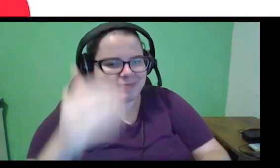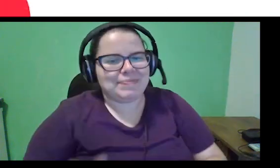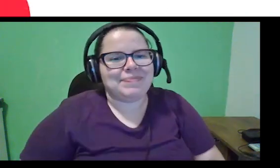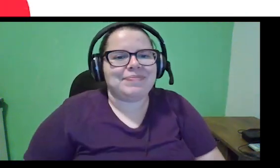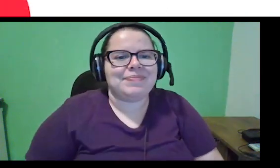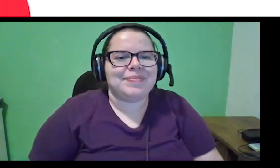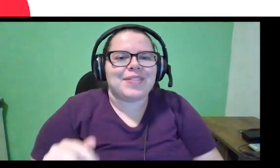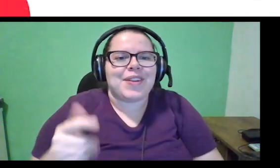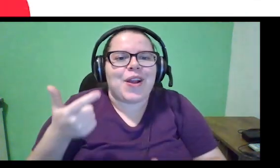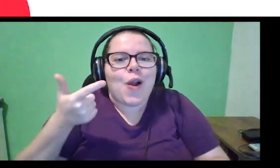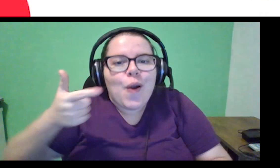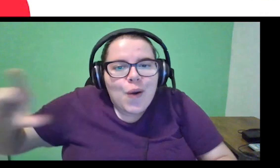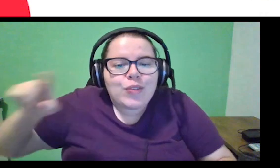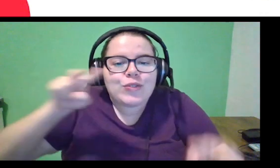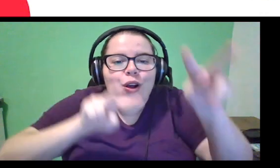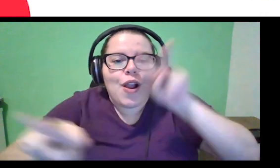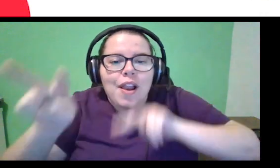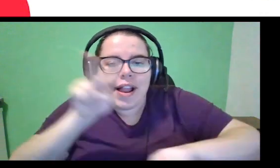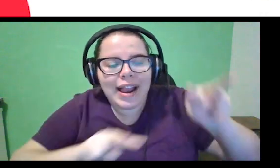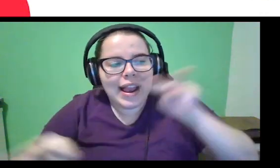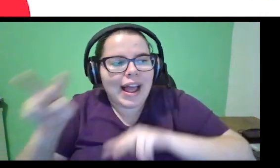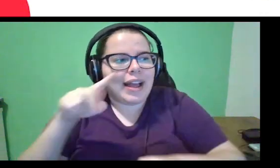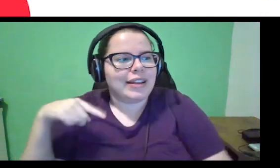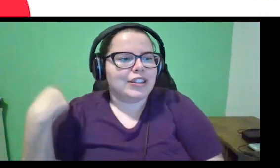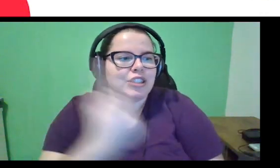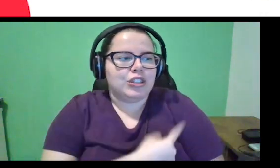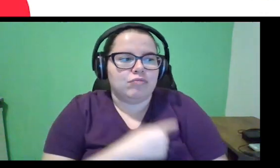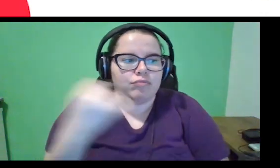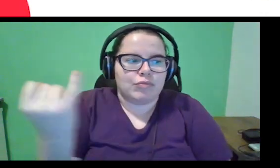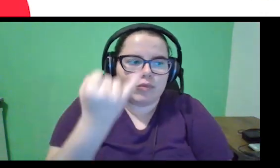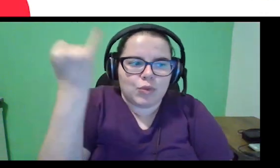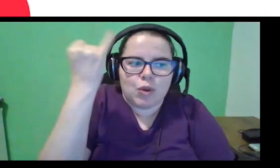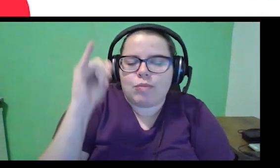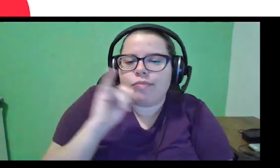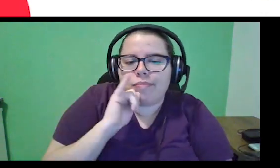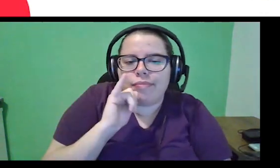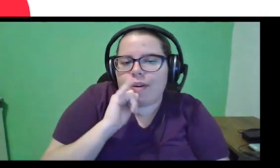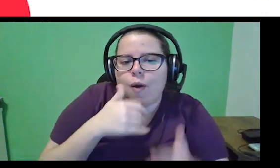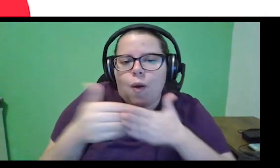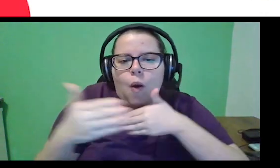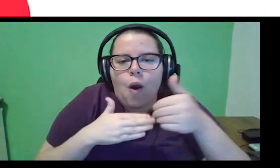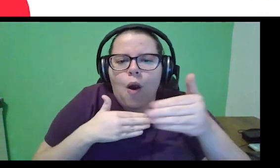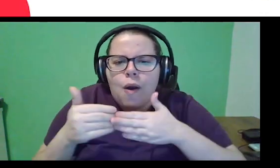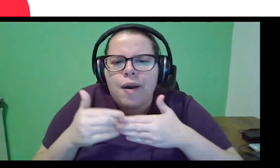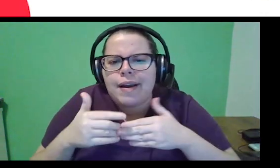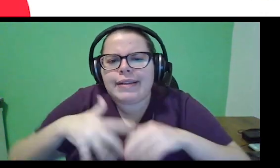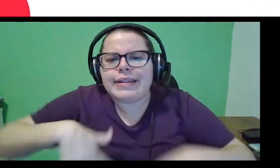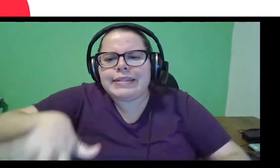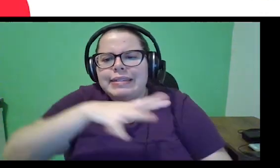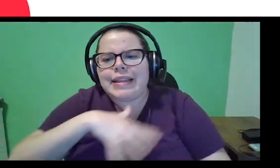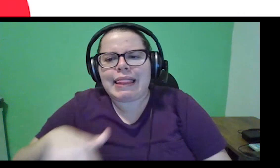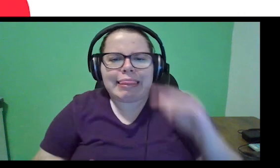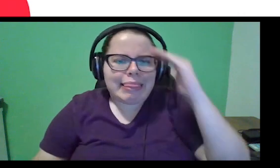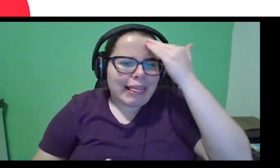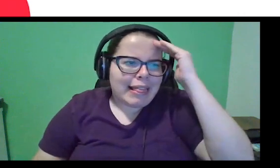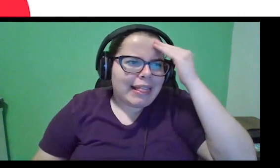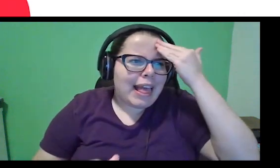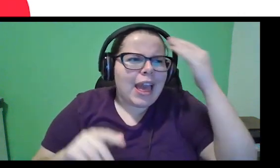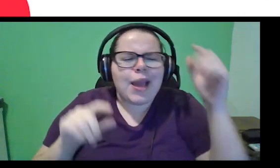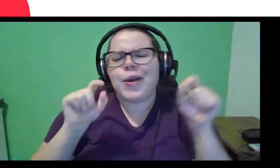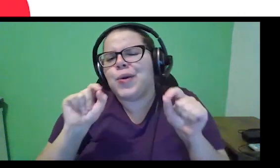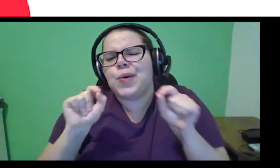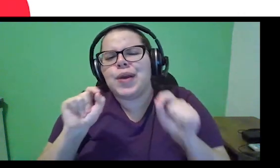Um outro olhar muito importante que a gente sempre coloca quando a gente entra em qualquer contexto é entender qual